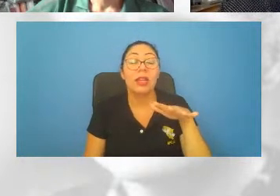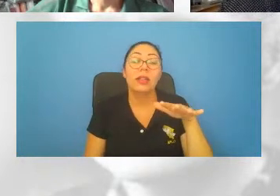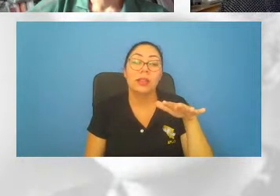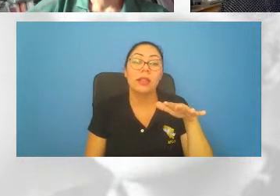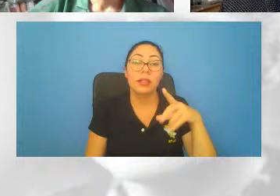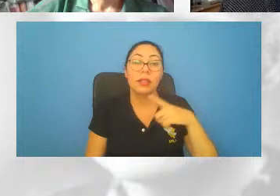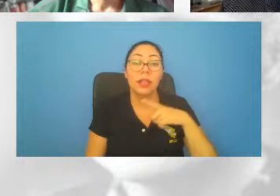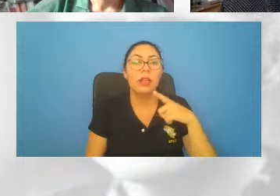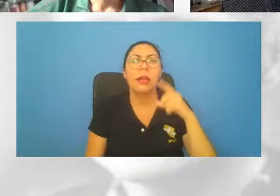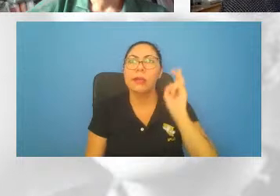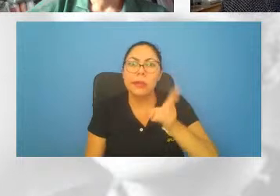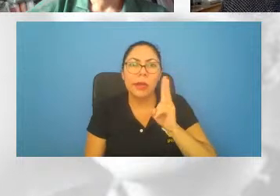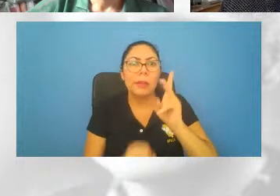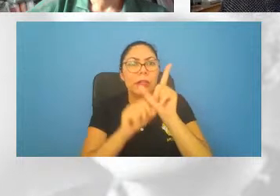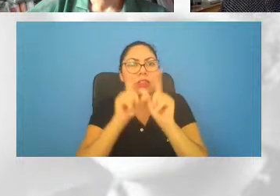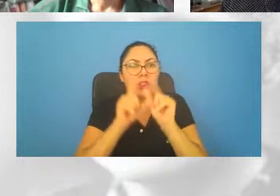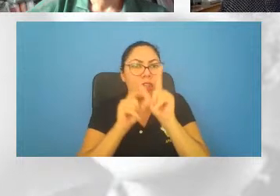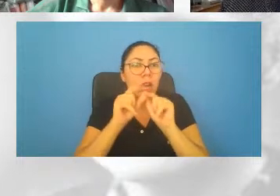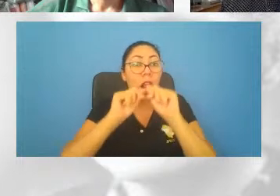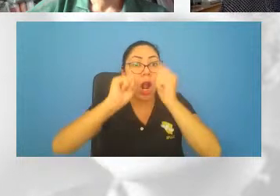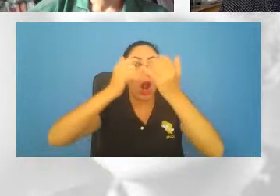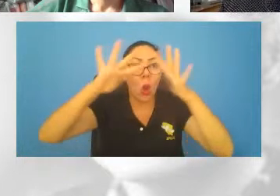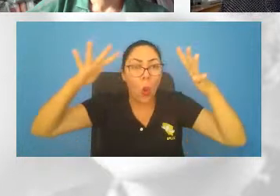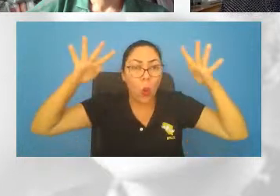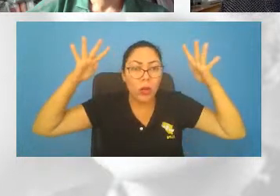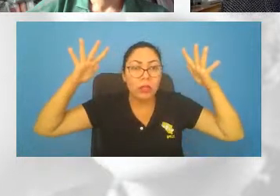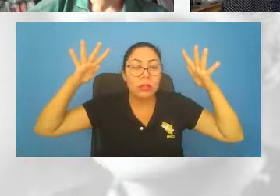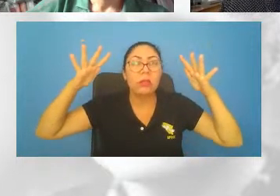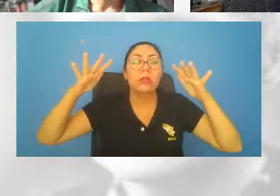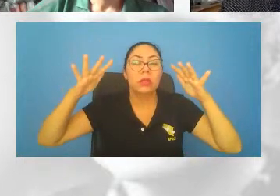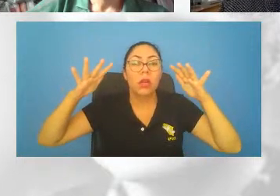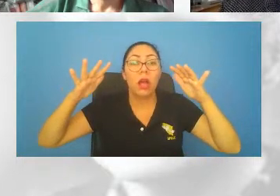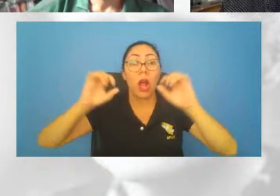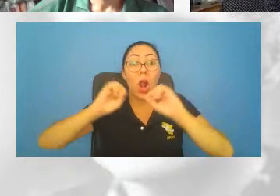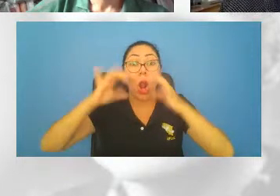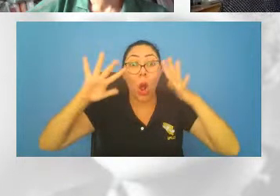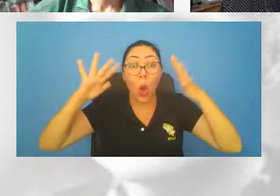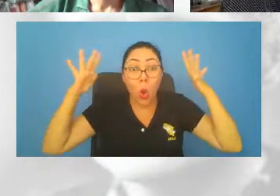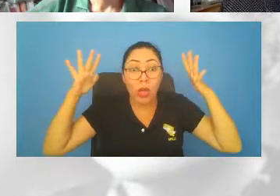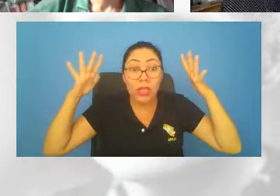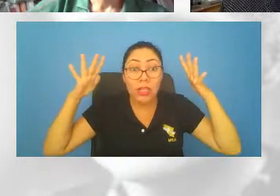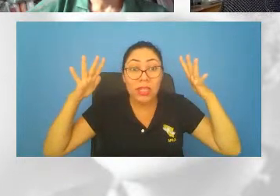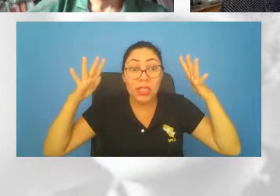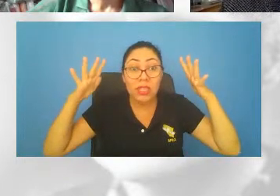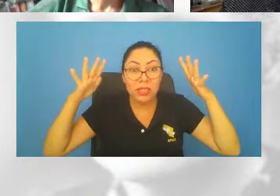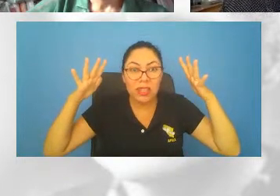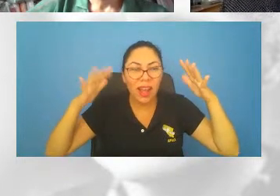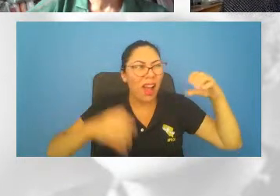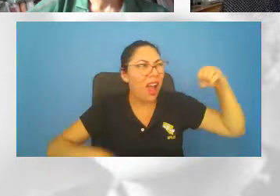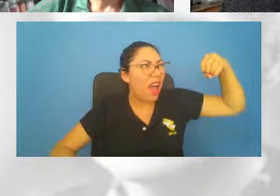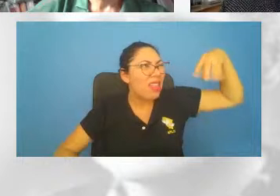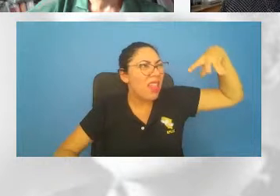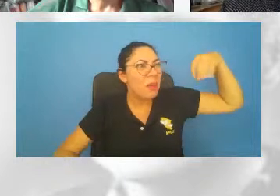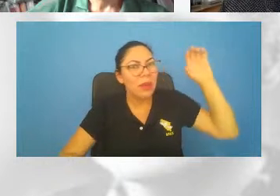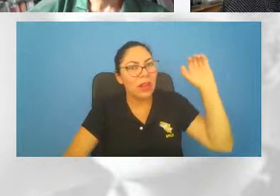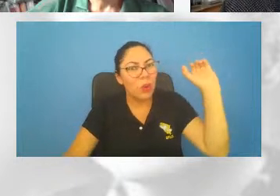estrelas tem menos energia do que uma lâmpada de 100 watts. Portanto, a dose de radiação devido